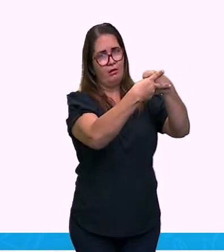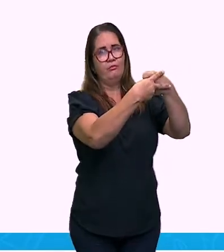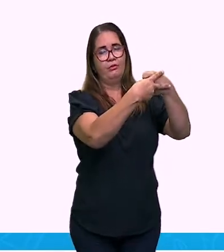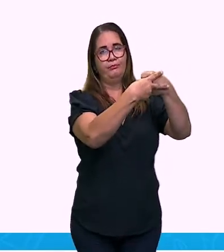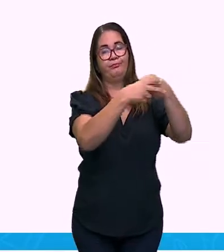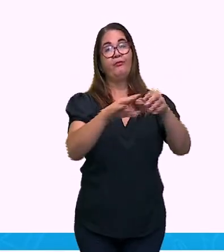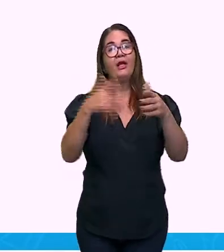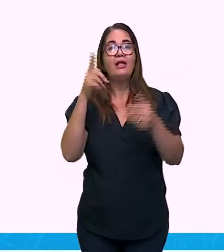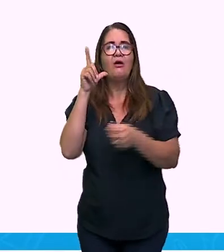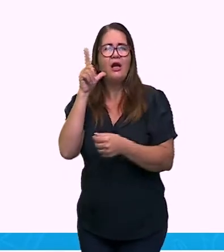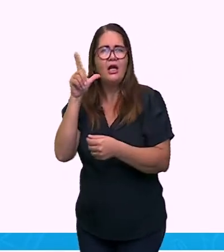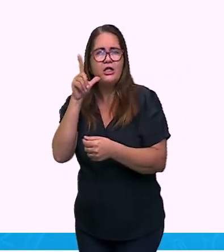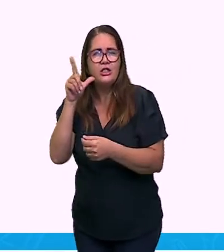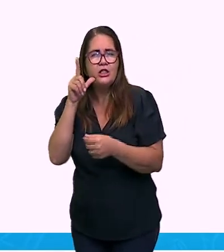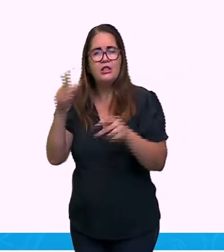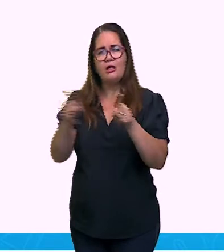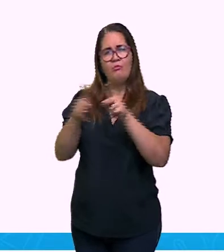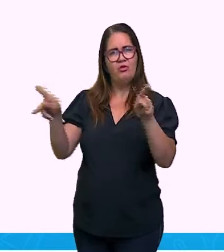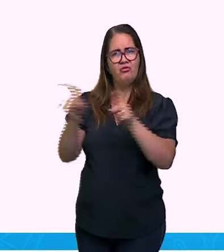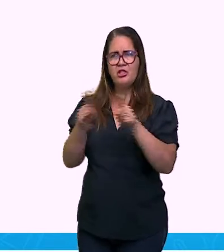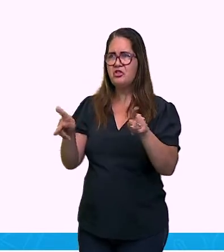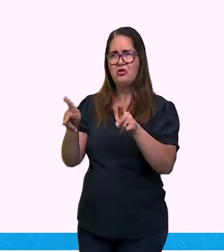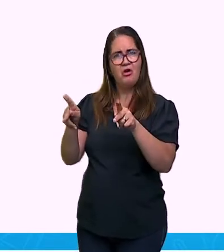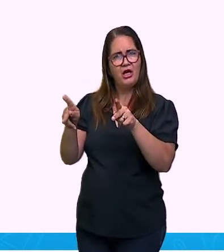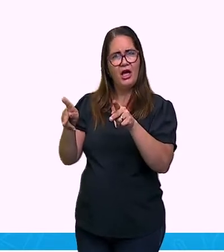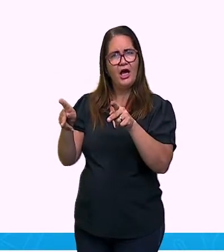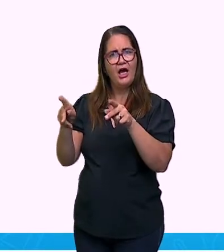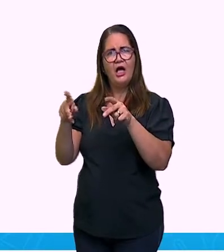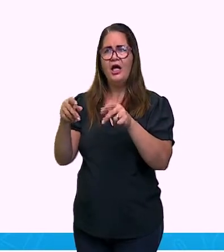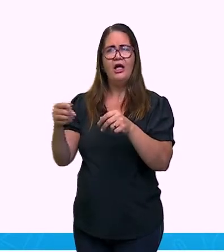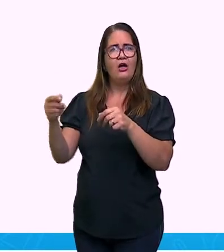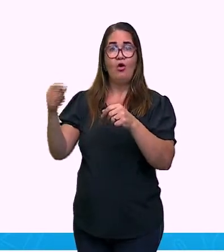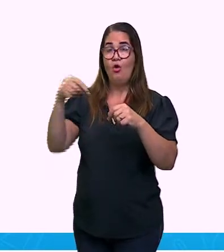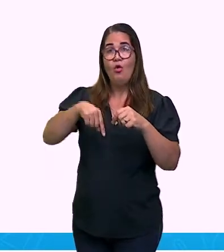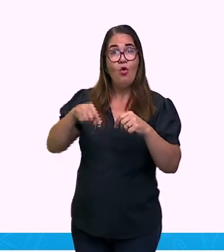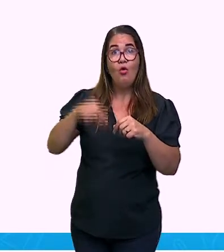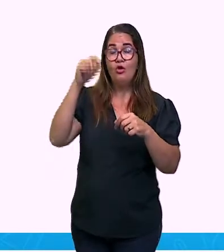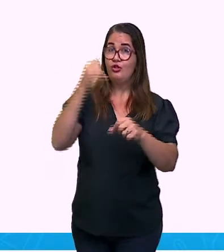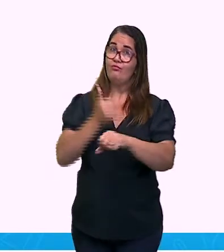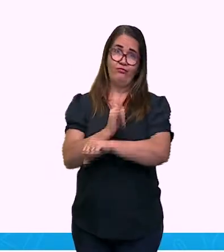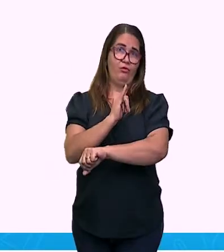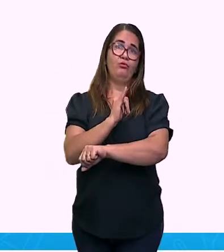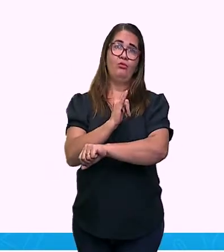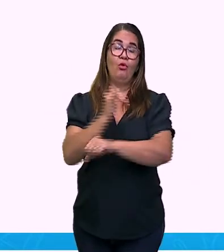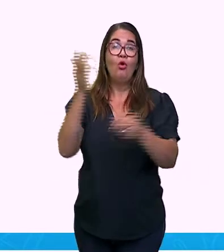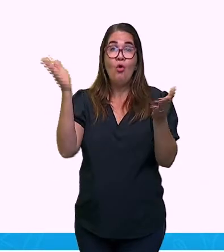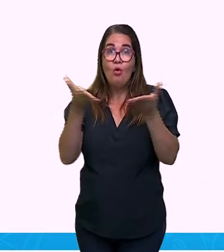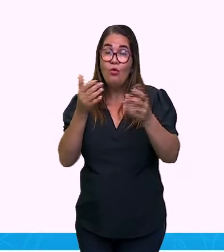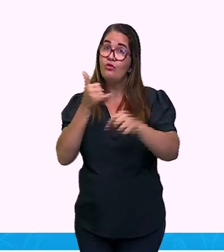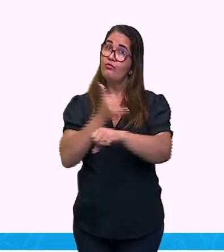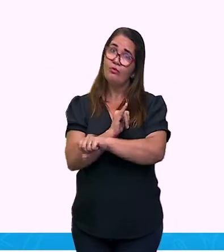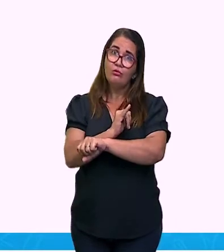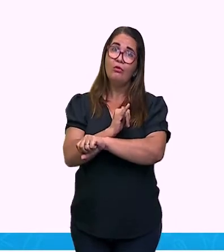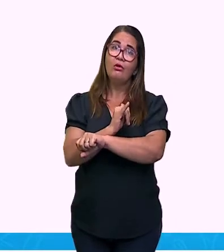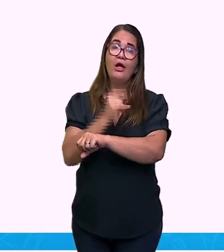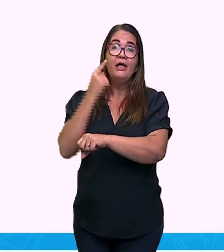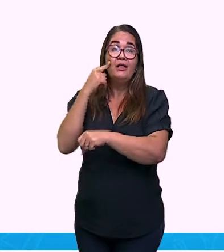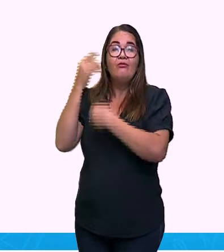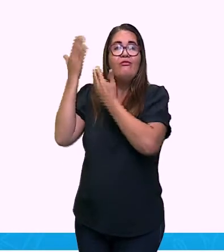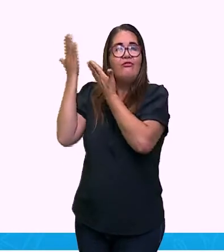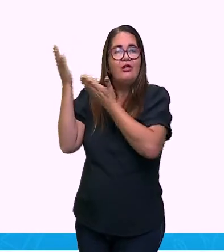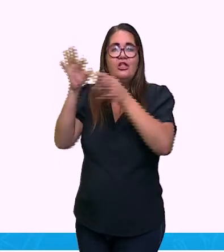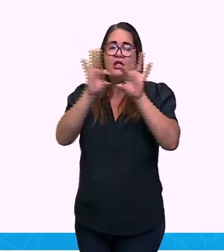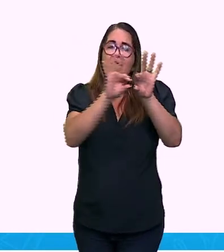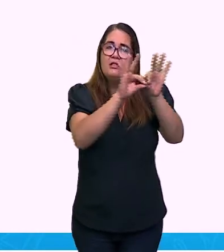hoje. Eu só tenho um verbo nessa oração. Então, o período é simples. E quando que ele será